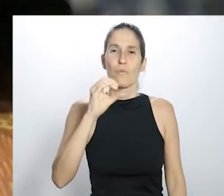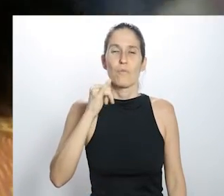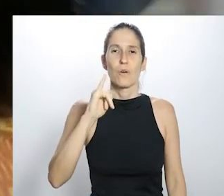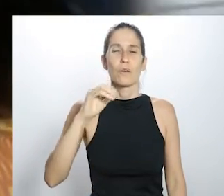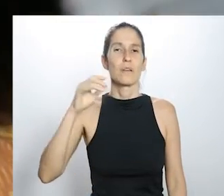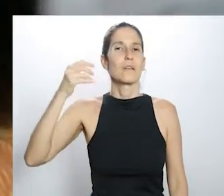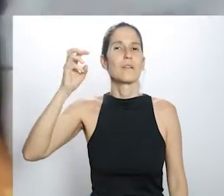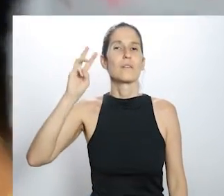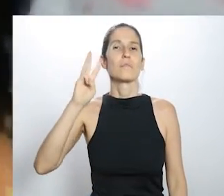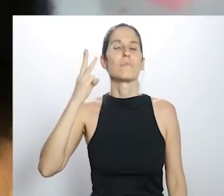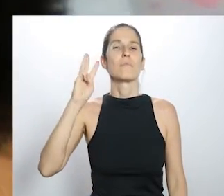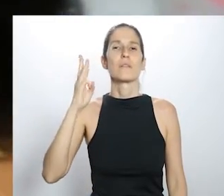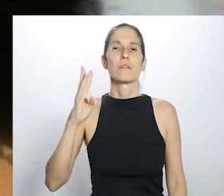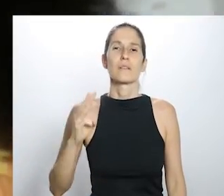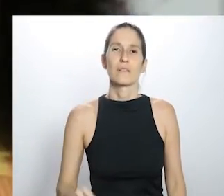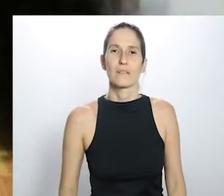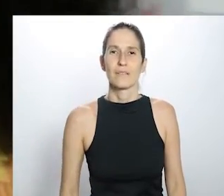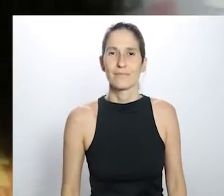especial aqui.